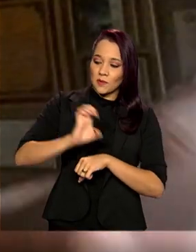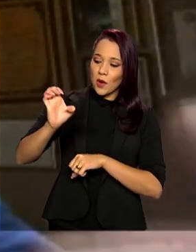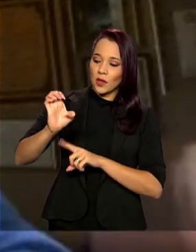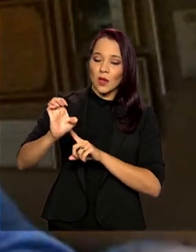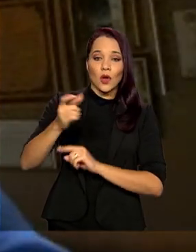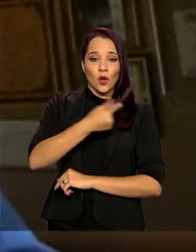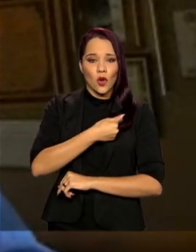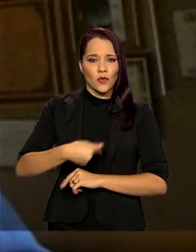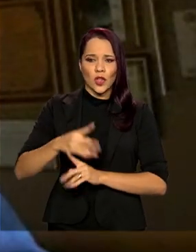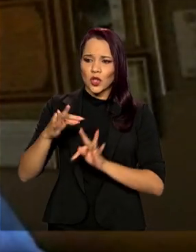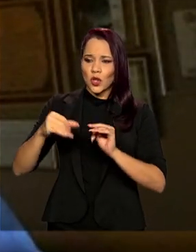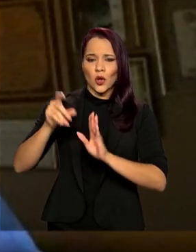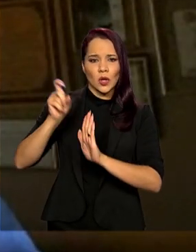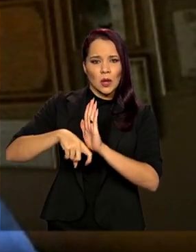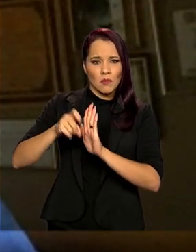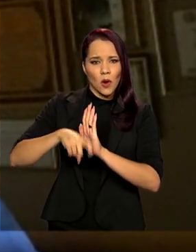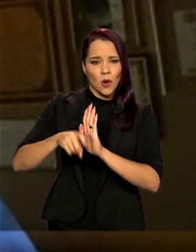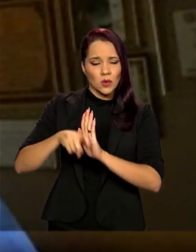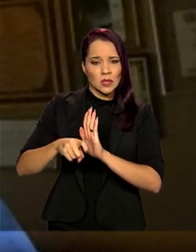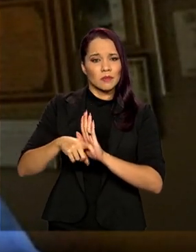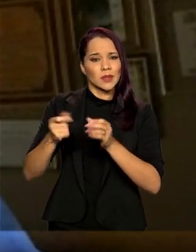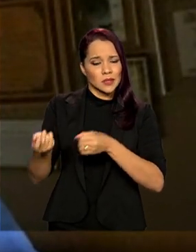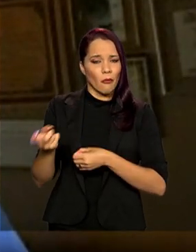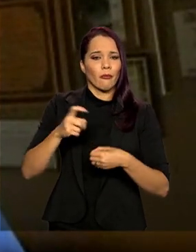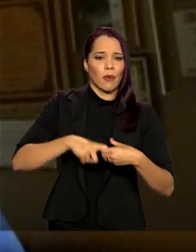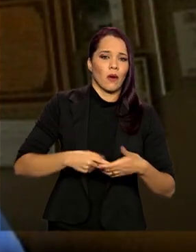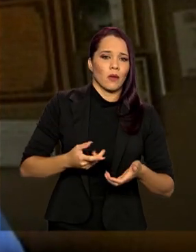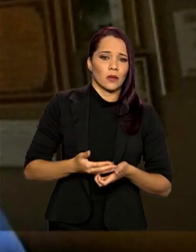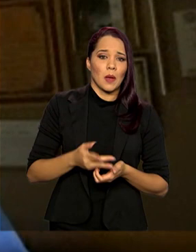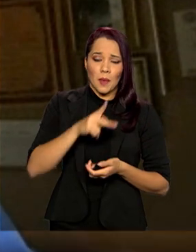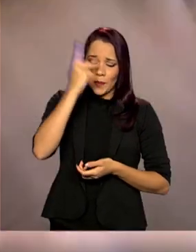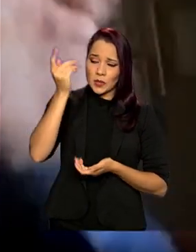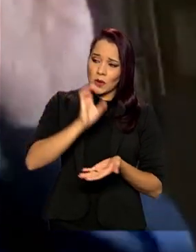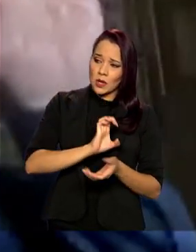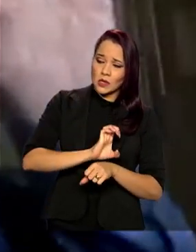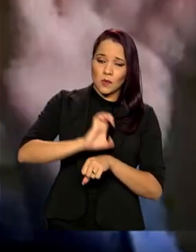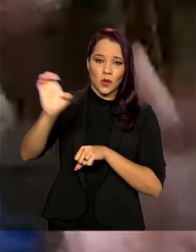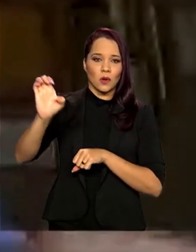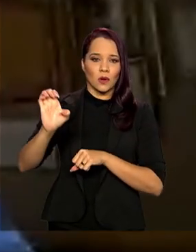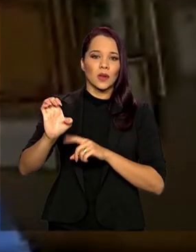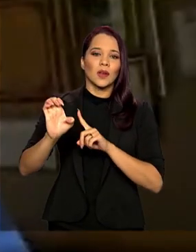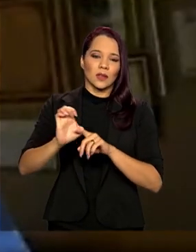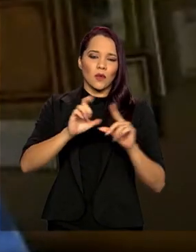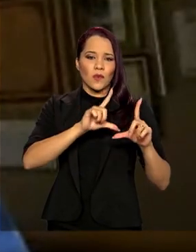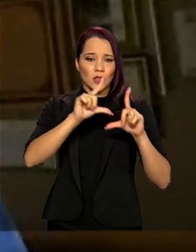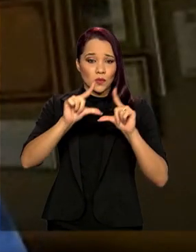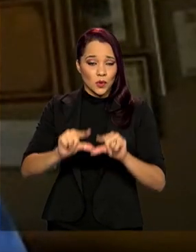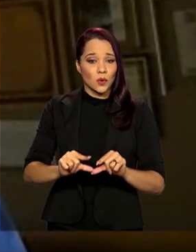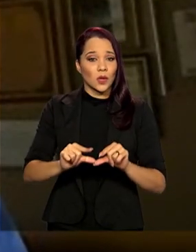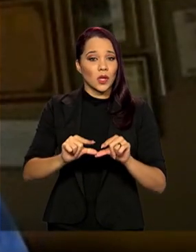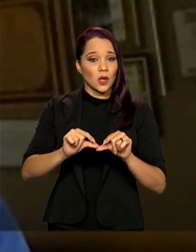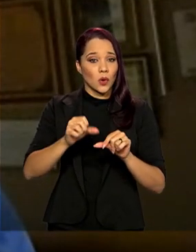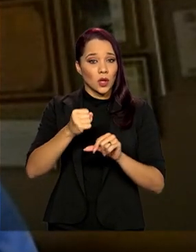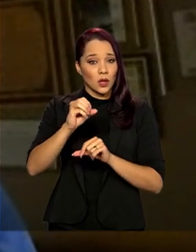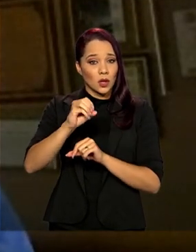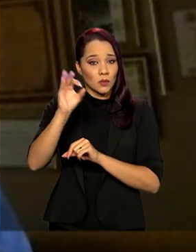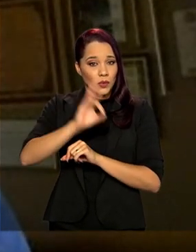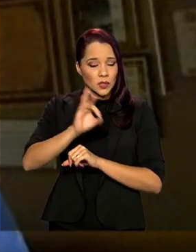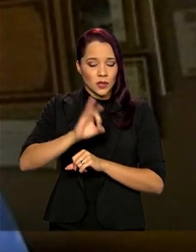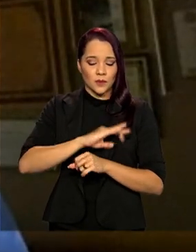tem que devolver todo o imposto embutido internamente para o exportador. Então, vai diminuir 80% essa necessidade.